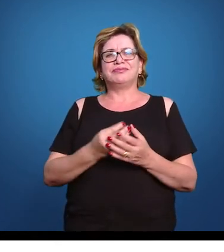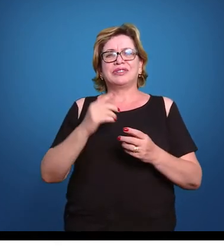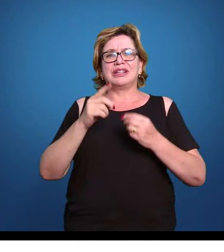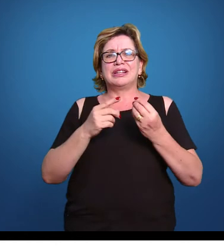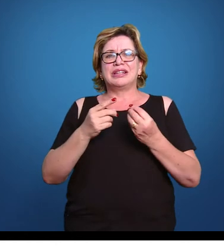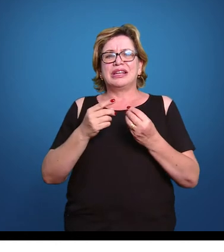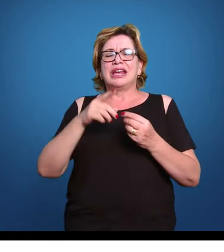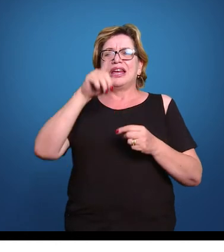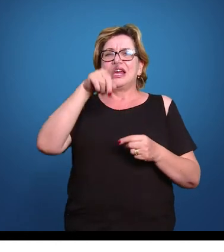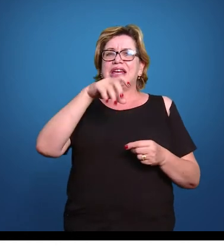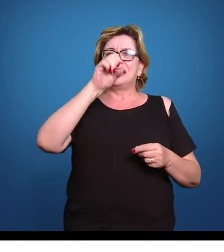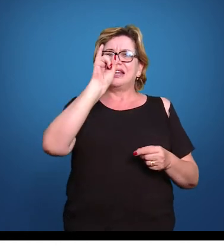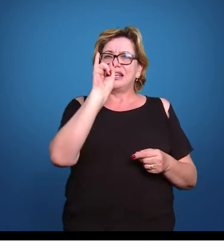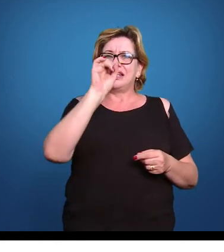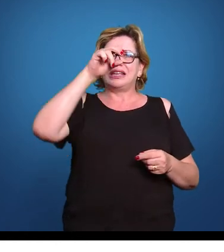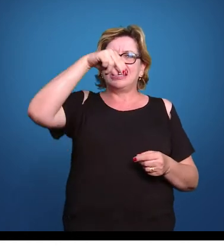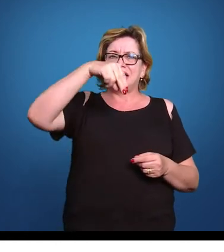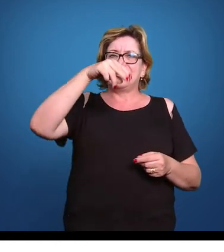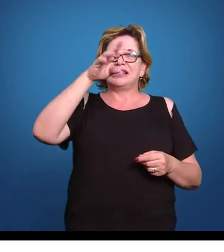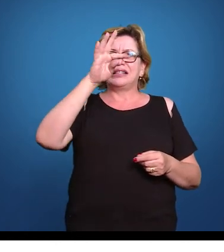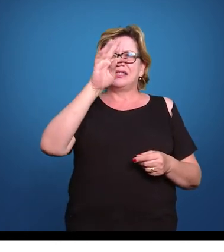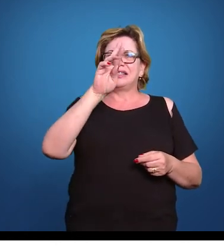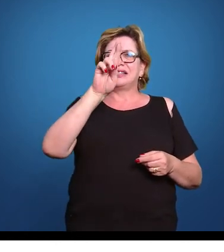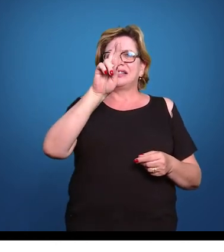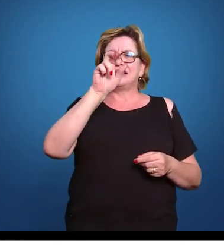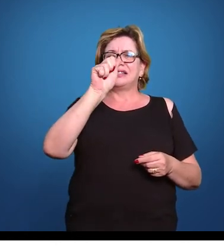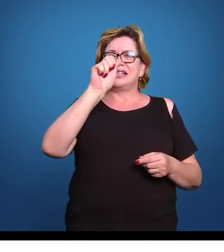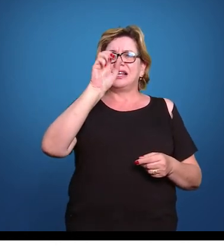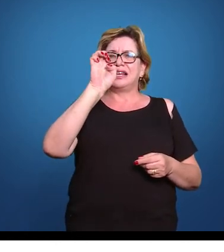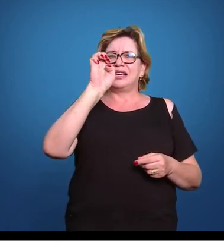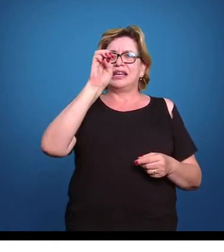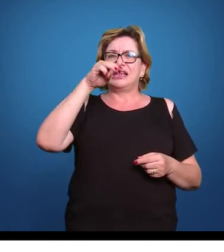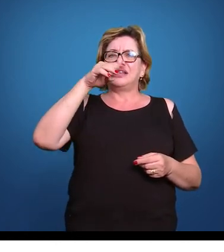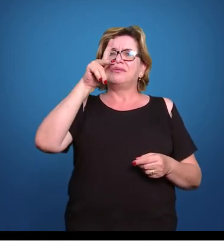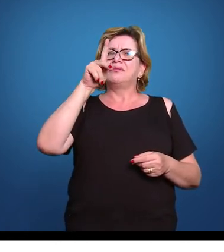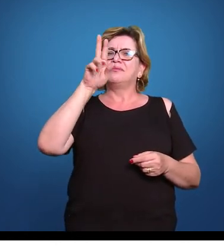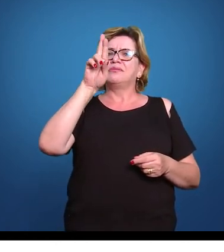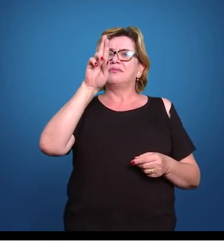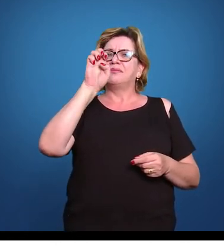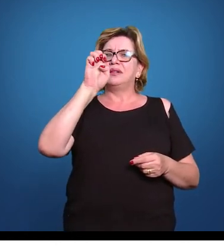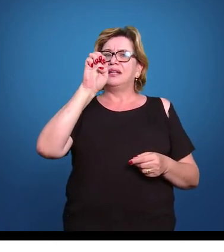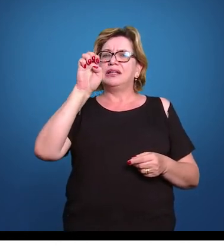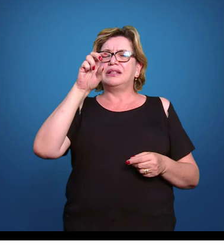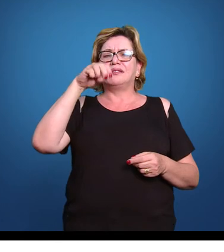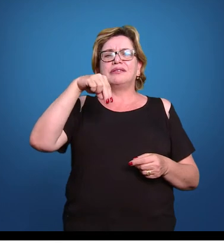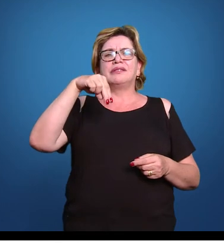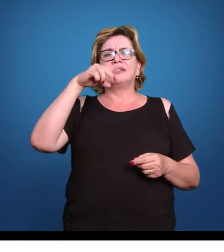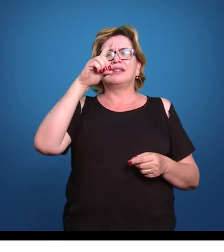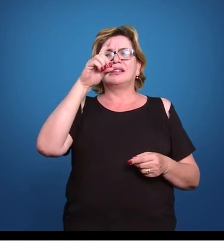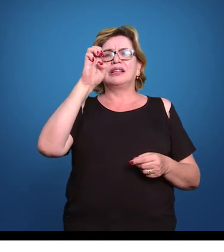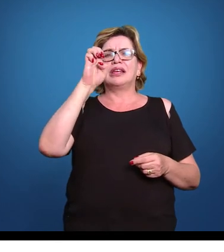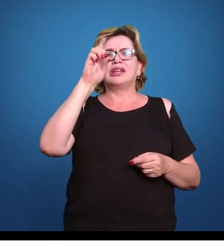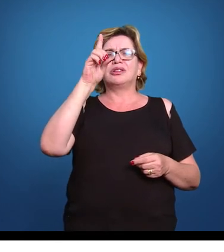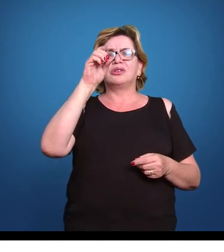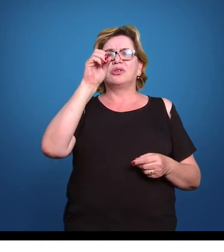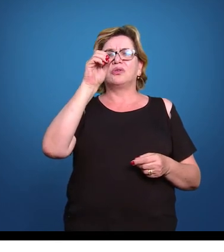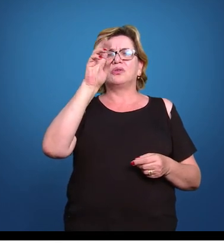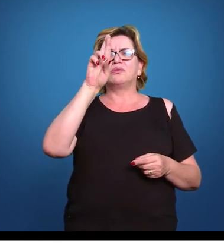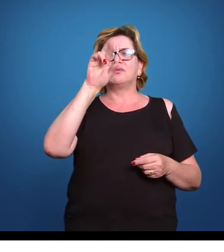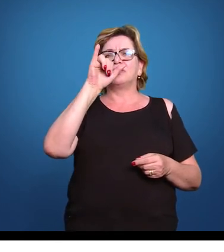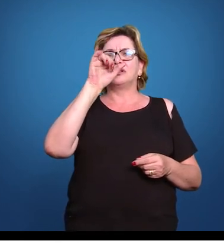intraempreendedorismo, que trabalha dentro da atividade,